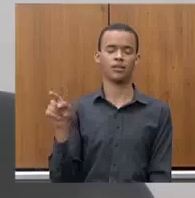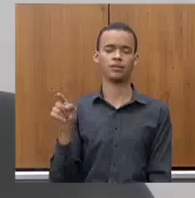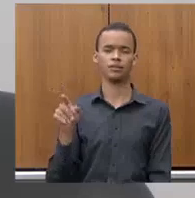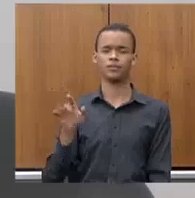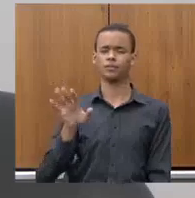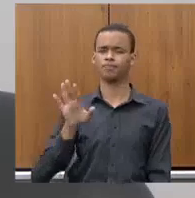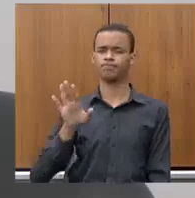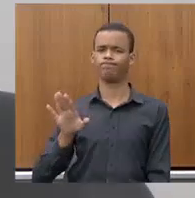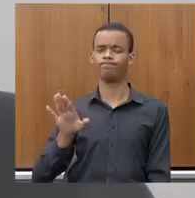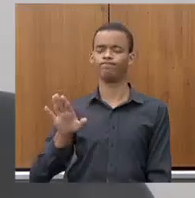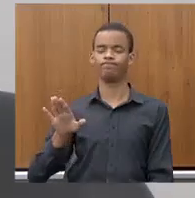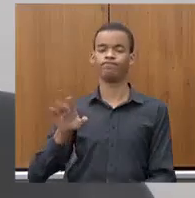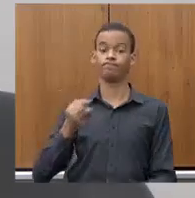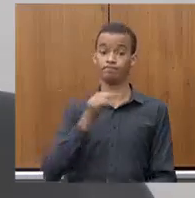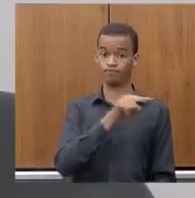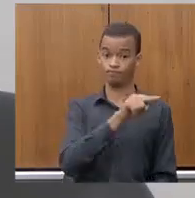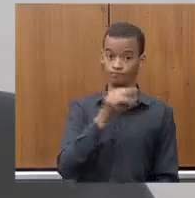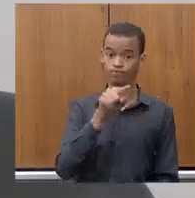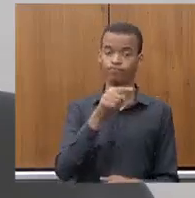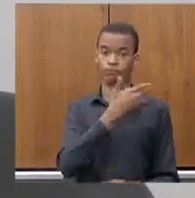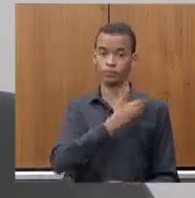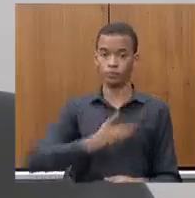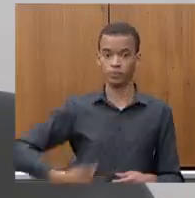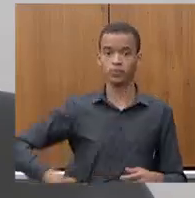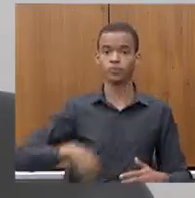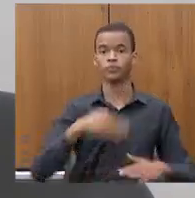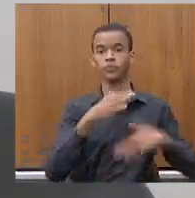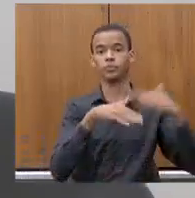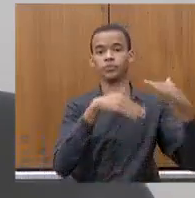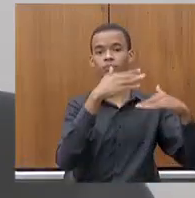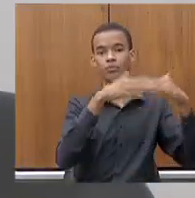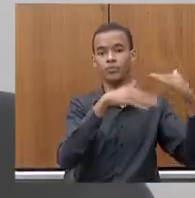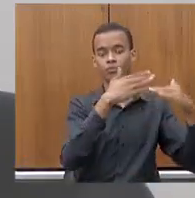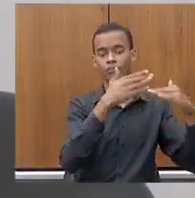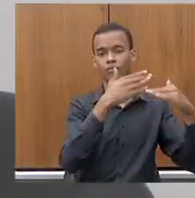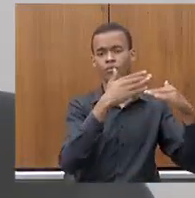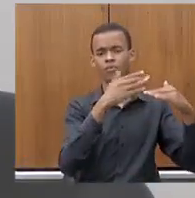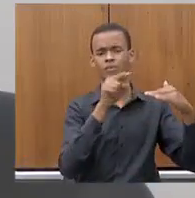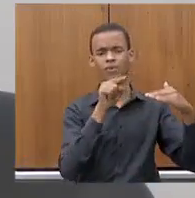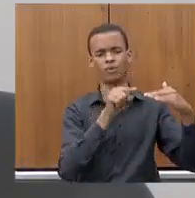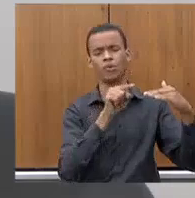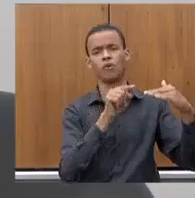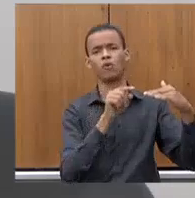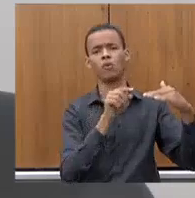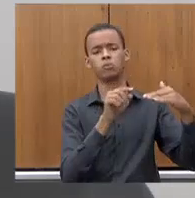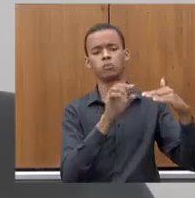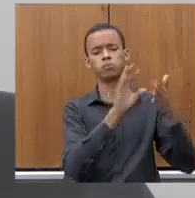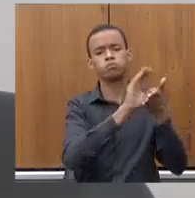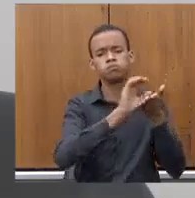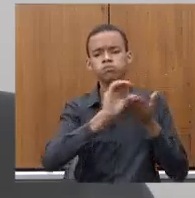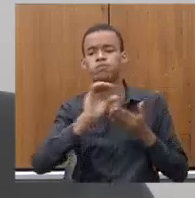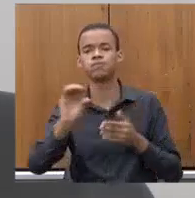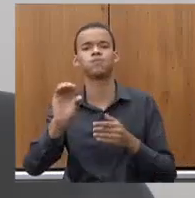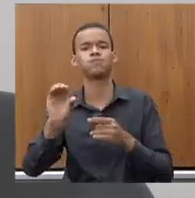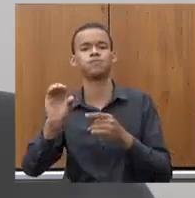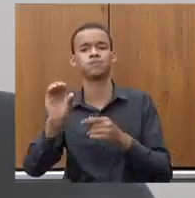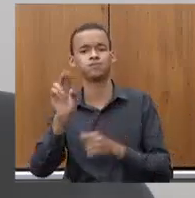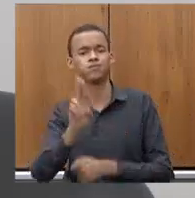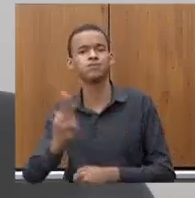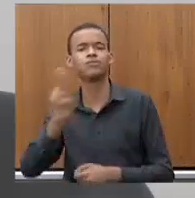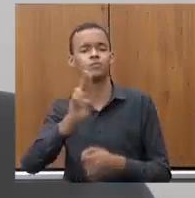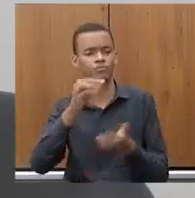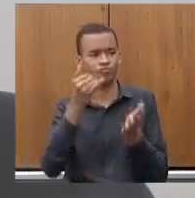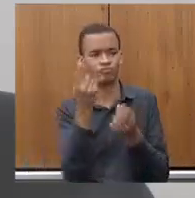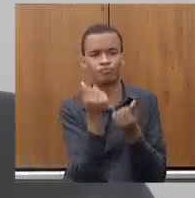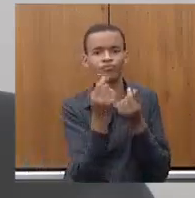melhorias de caixa de fluxo. Nenhuma dessa melhoria podia ter sido usada? Por que o governo Zema não fez o